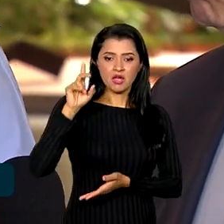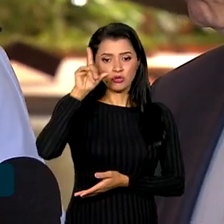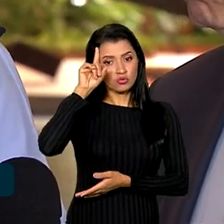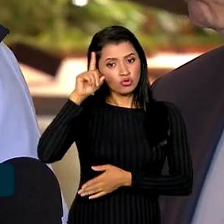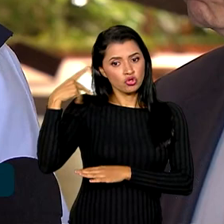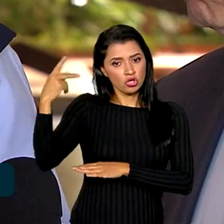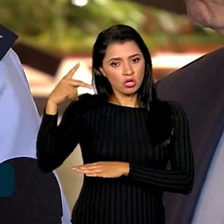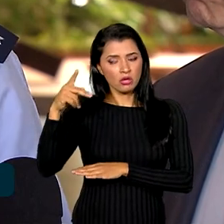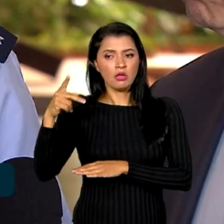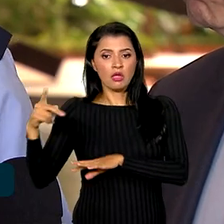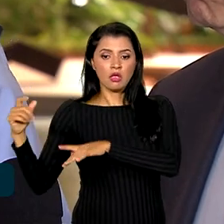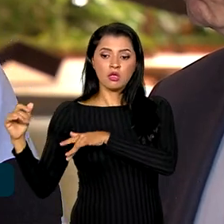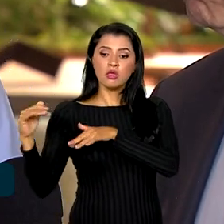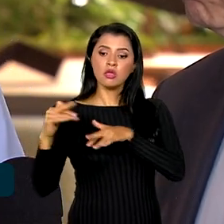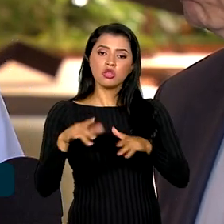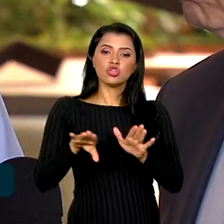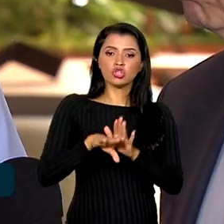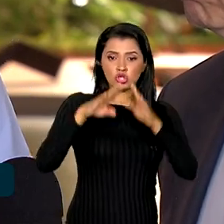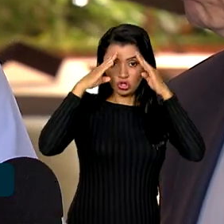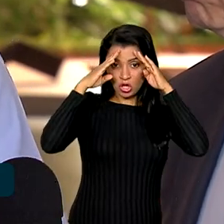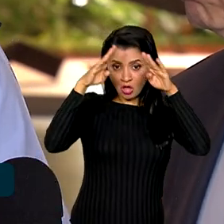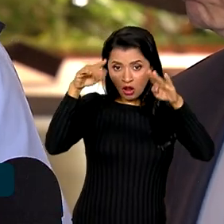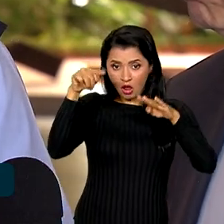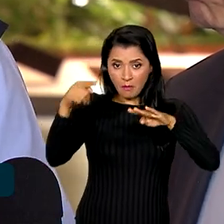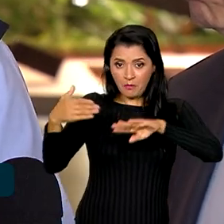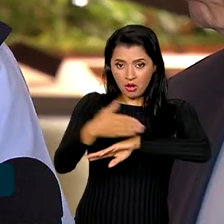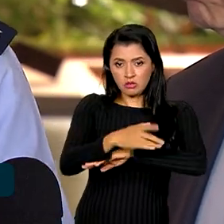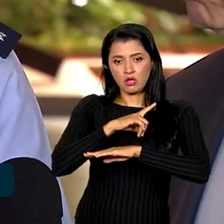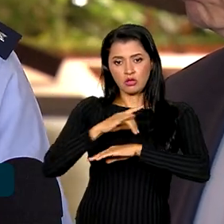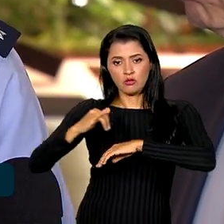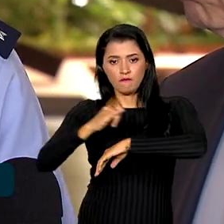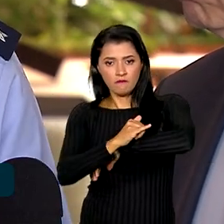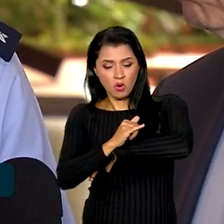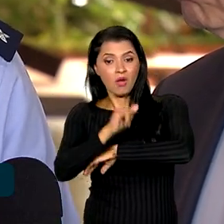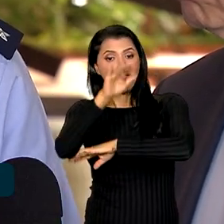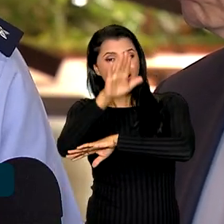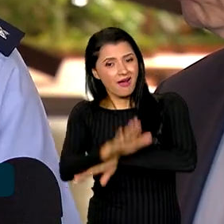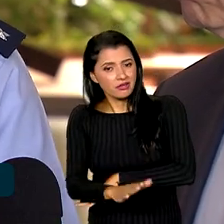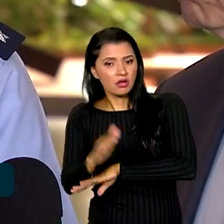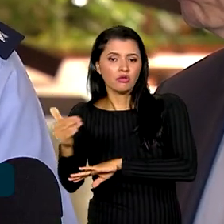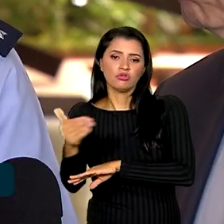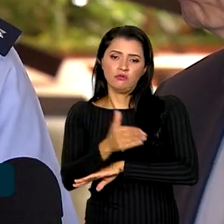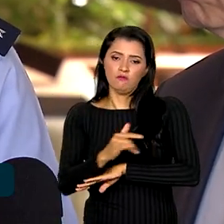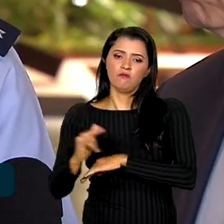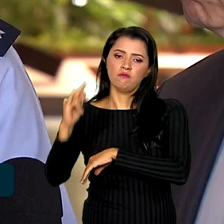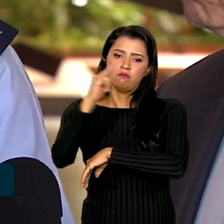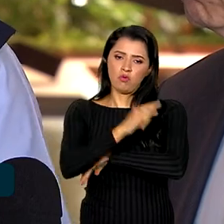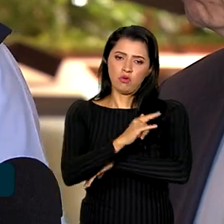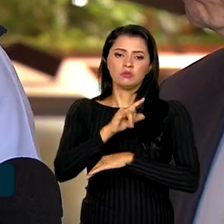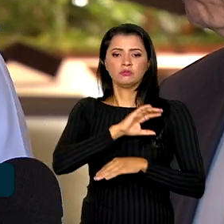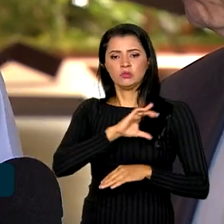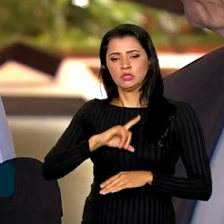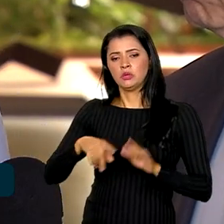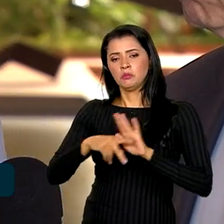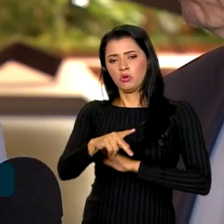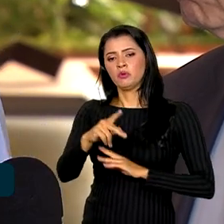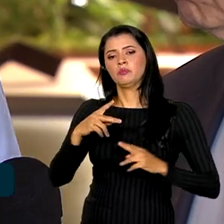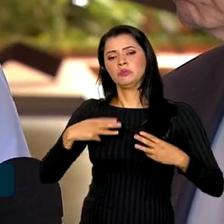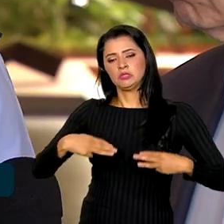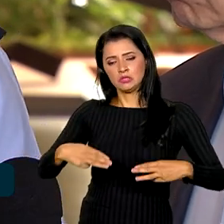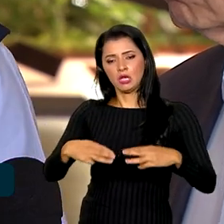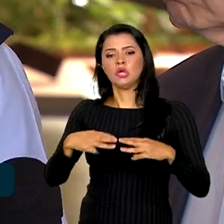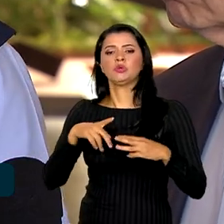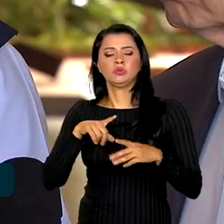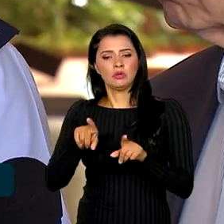de repatriação, eles possam deslocar até o aeroporto, dentro dessa coordenação do Ministério das Relações Exteriores, com nossos